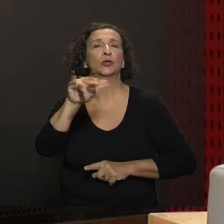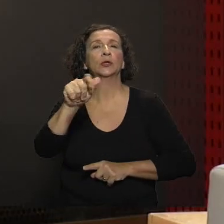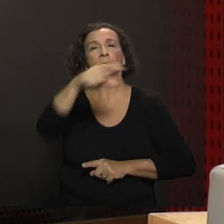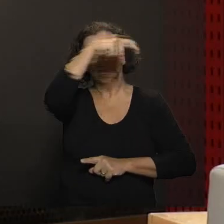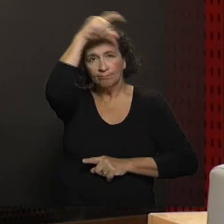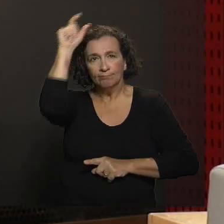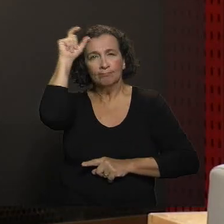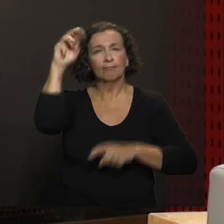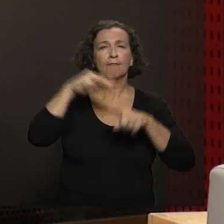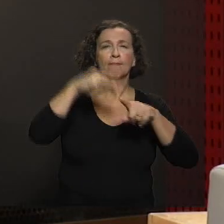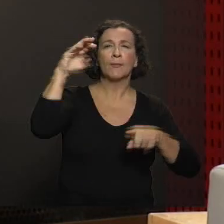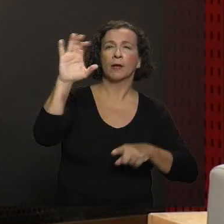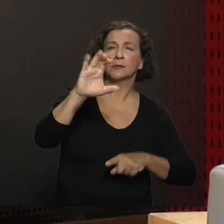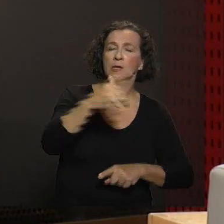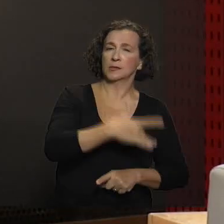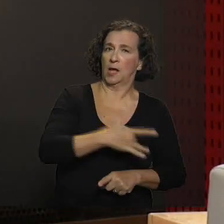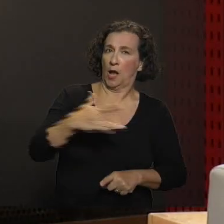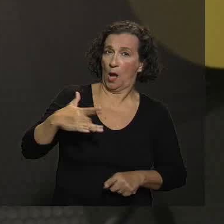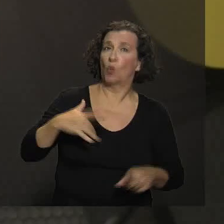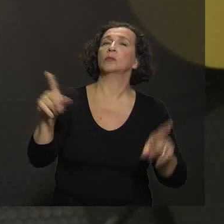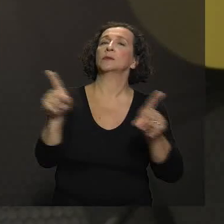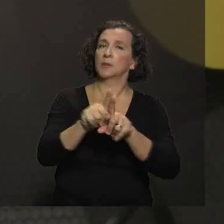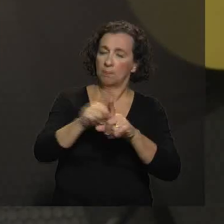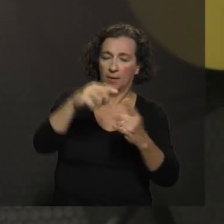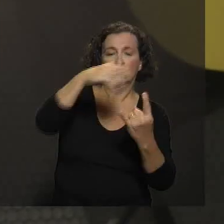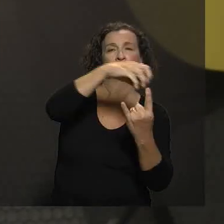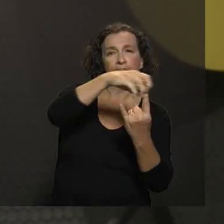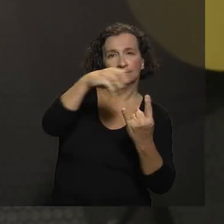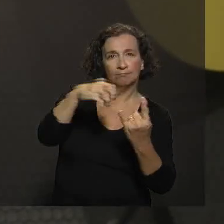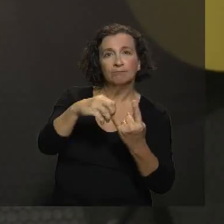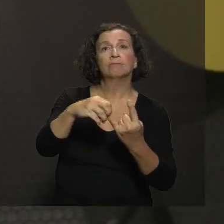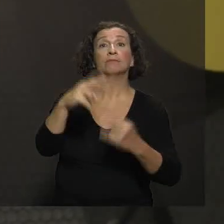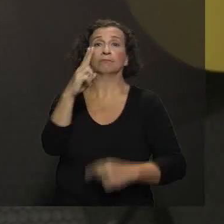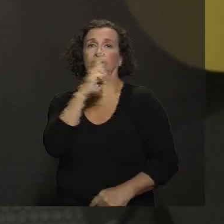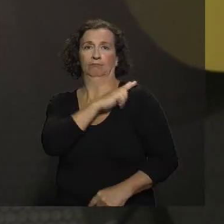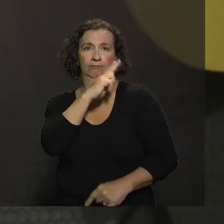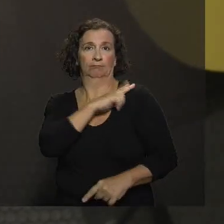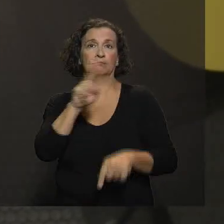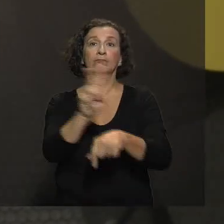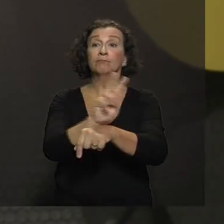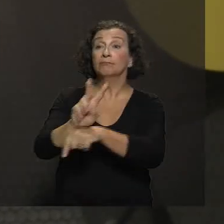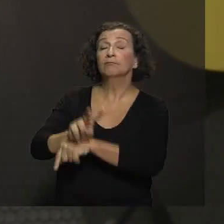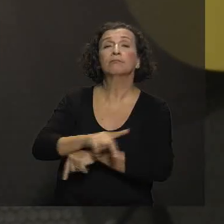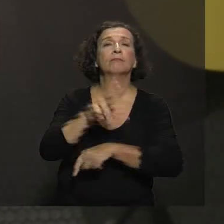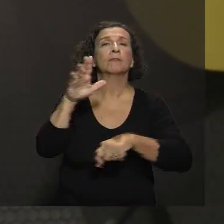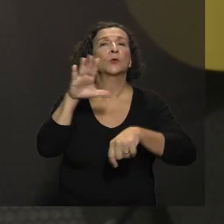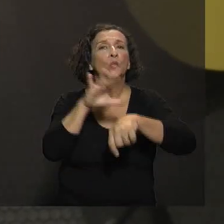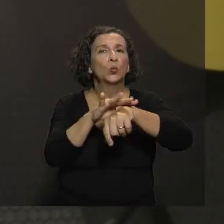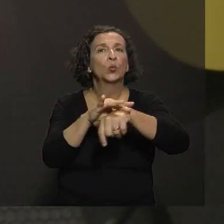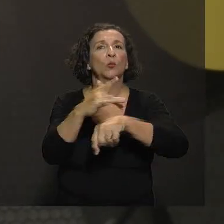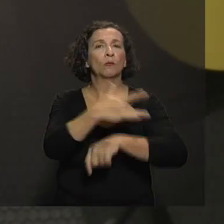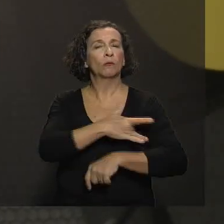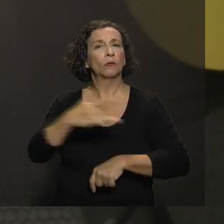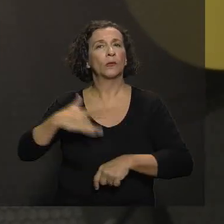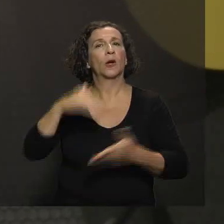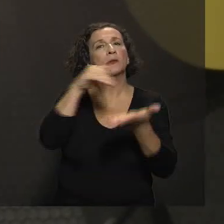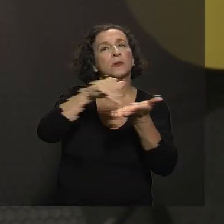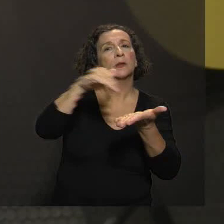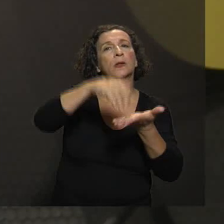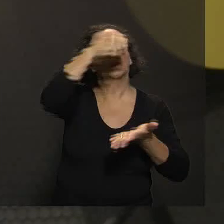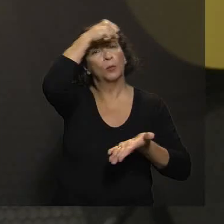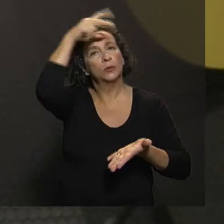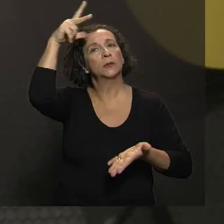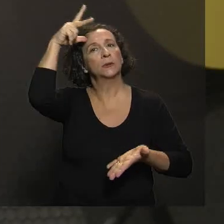mestre em ciências da saúde, também pela Fiocruz e superintendente de vigilância em saúde da Secretaria